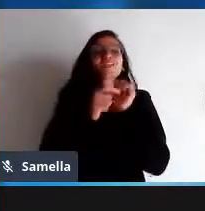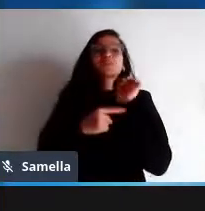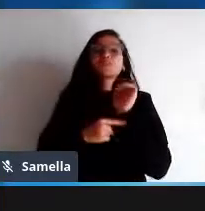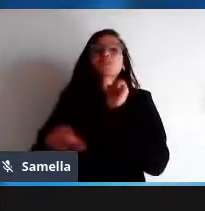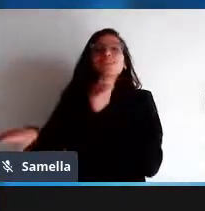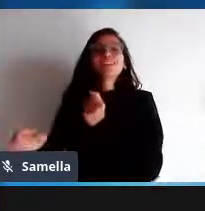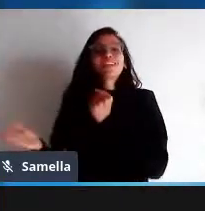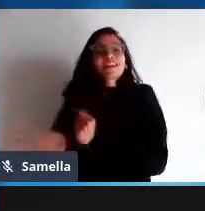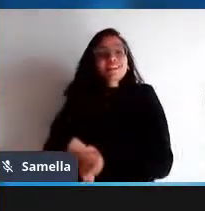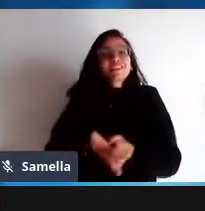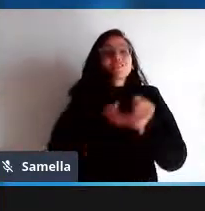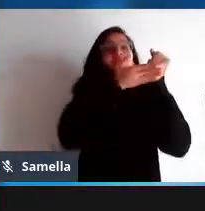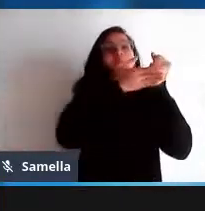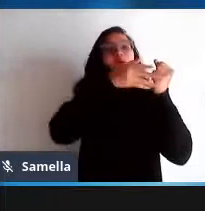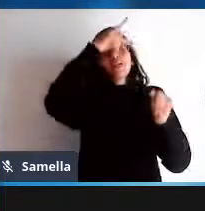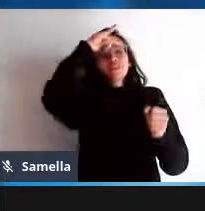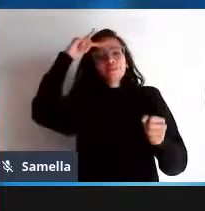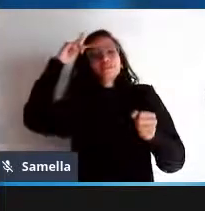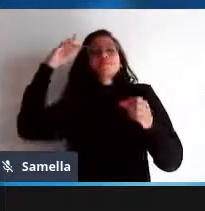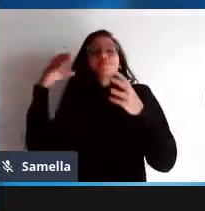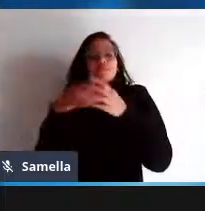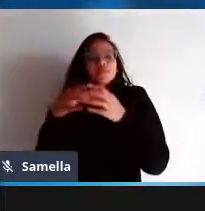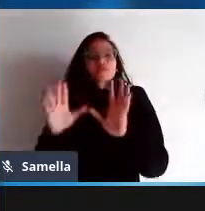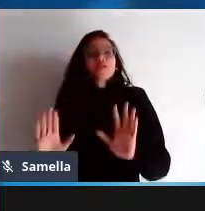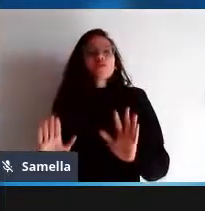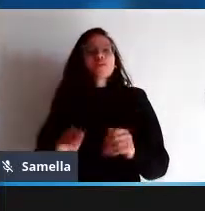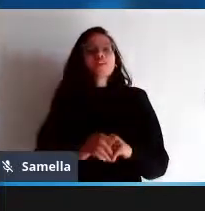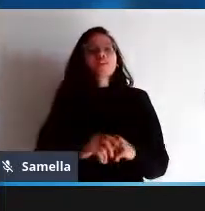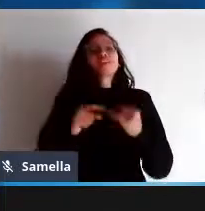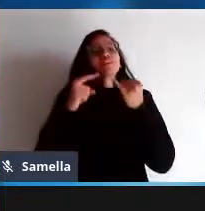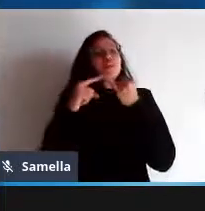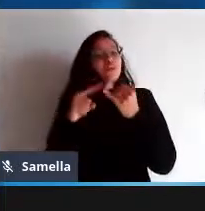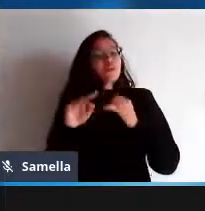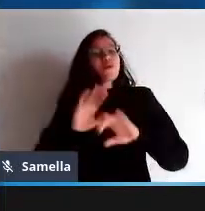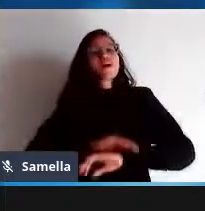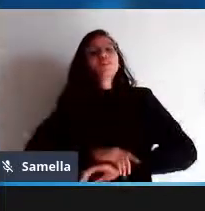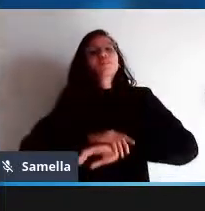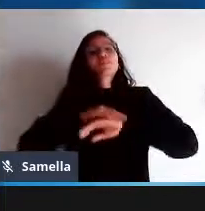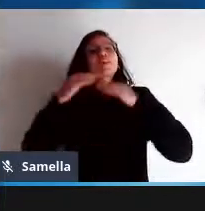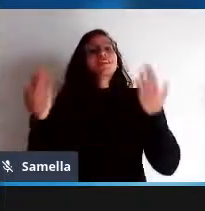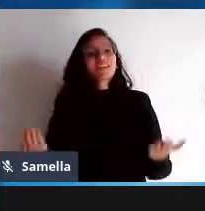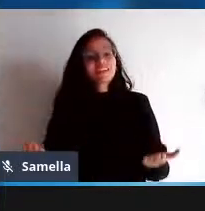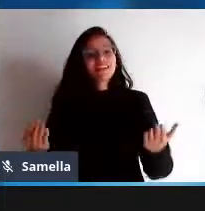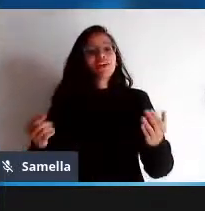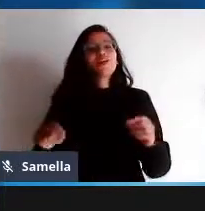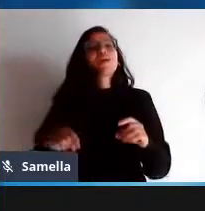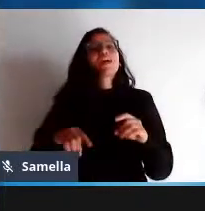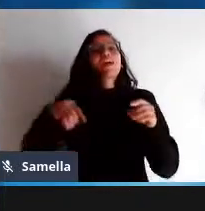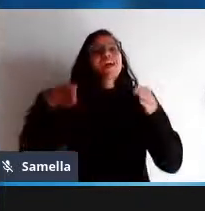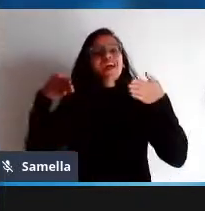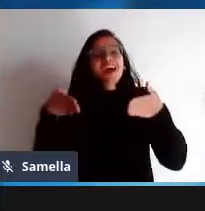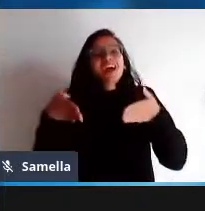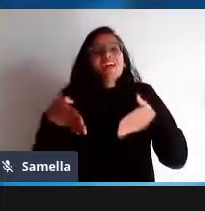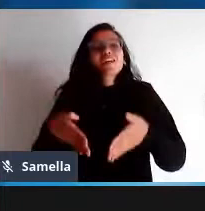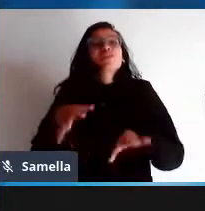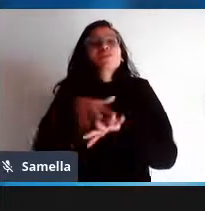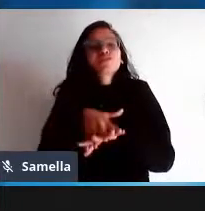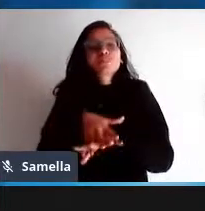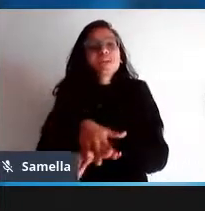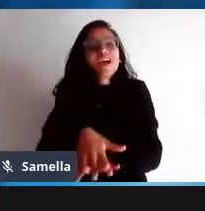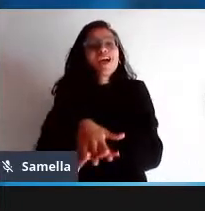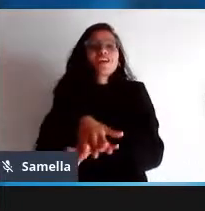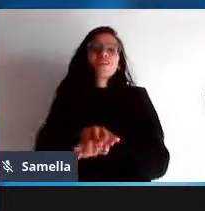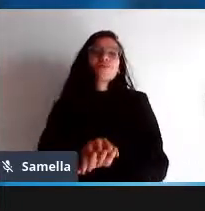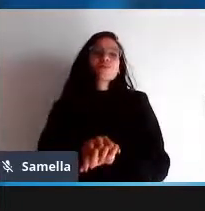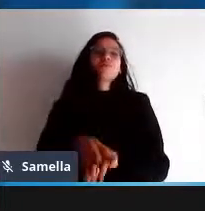proprietário e finalmente é claro não podia faltar a inclusão digital que é um dos aspectos que eu considero mais importantes